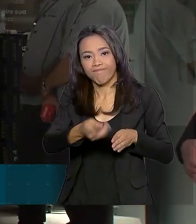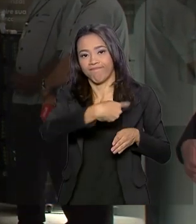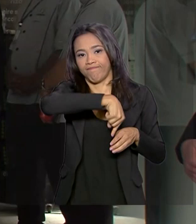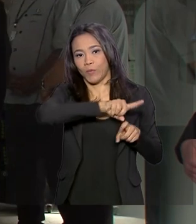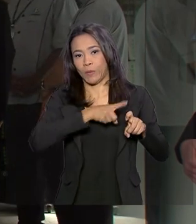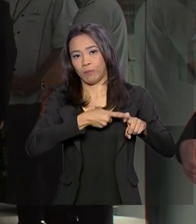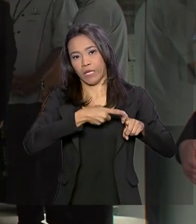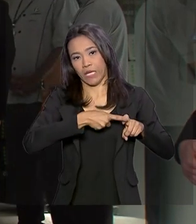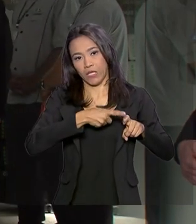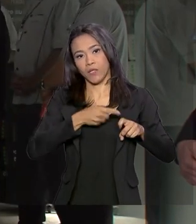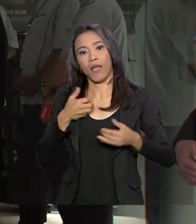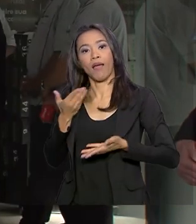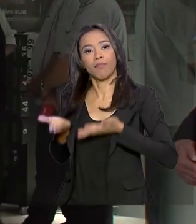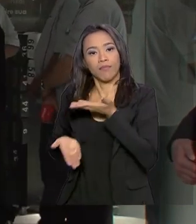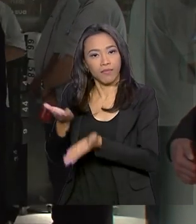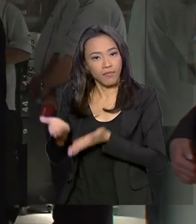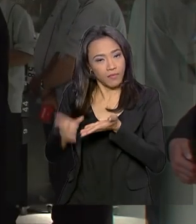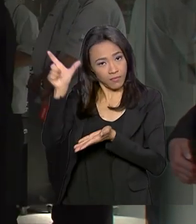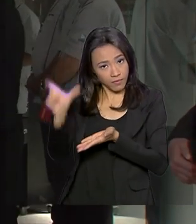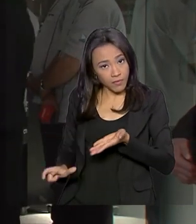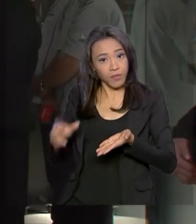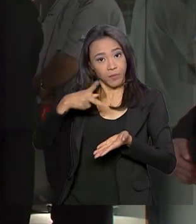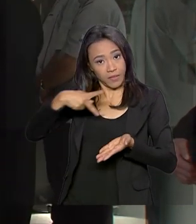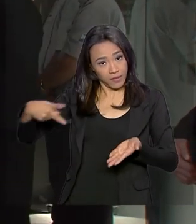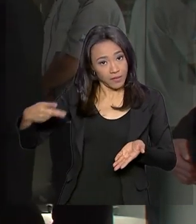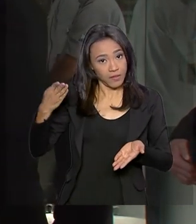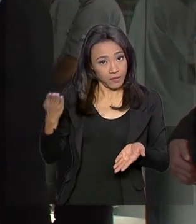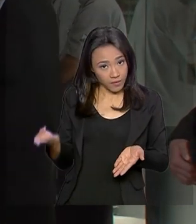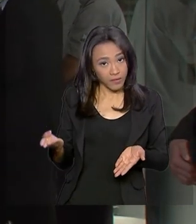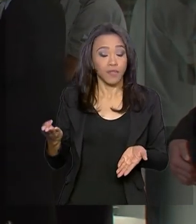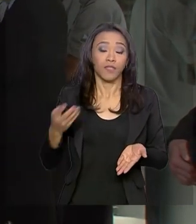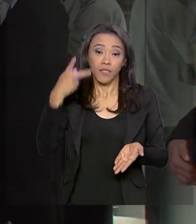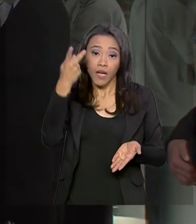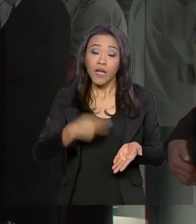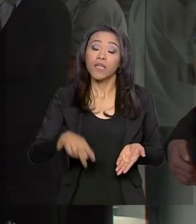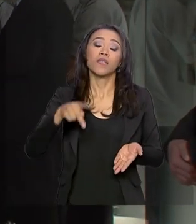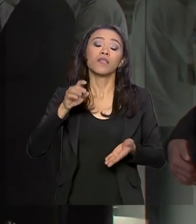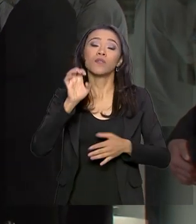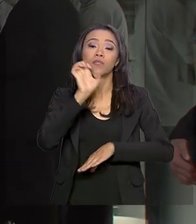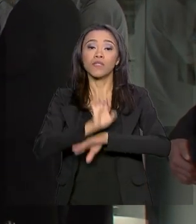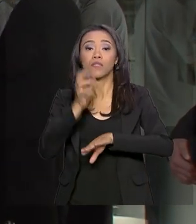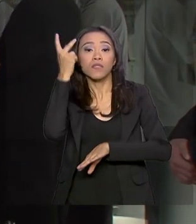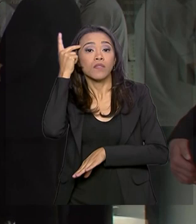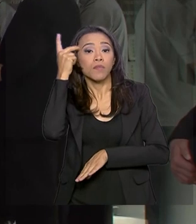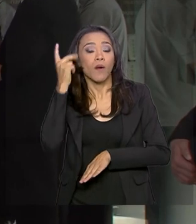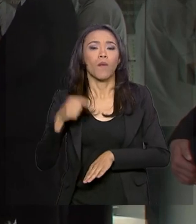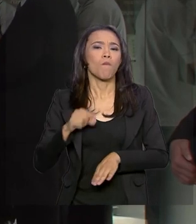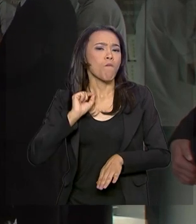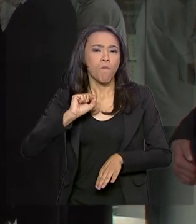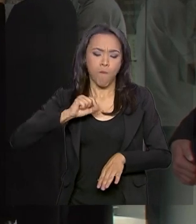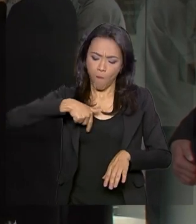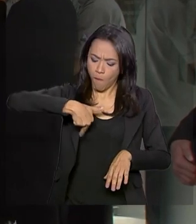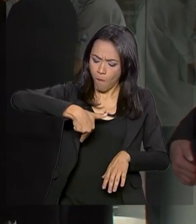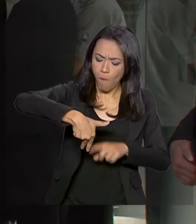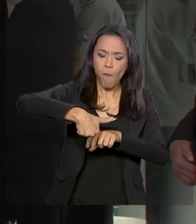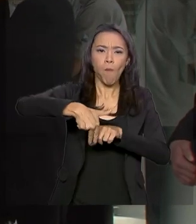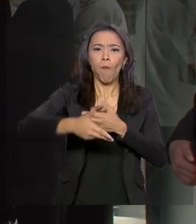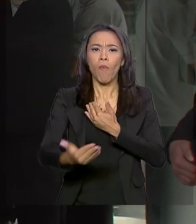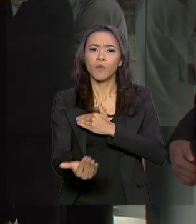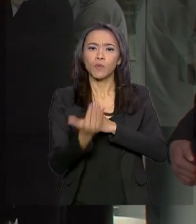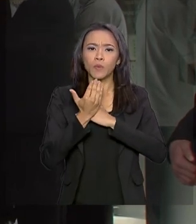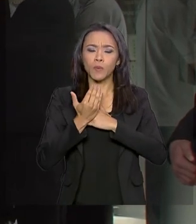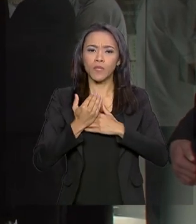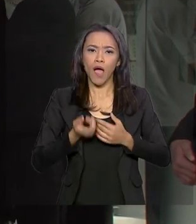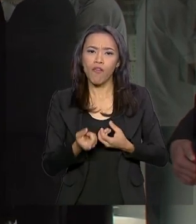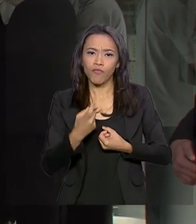da república aqui no hospital Vila Nova Estar, na zona sul da capital paulista. Elas ajudam o intestino a retomar